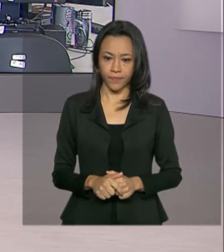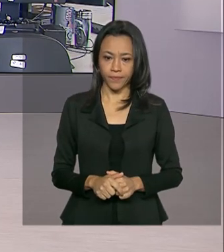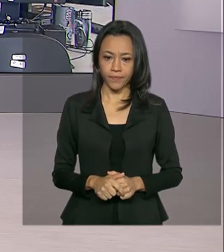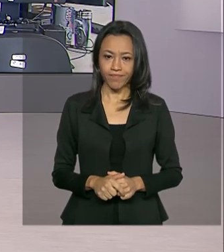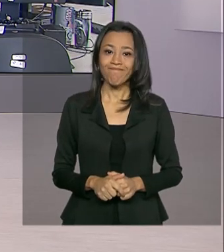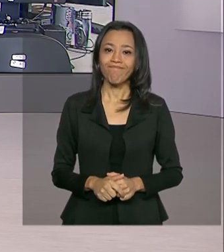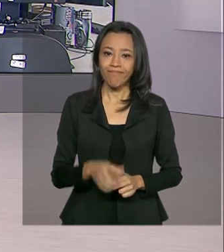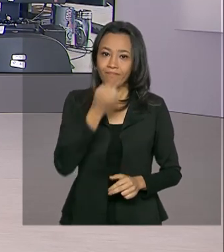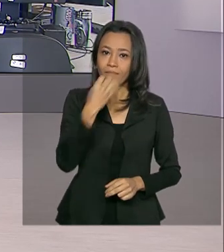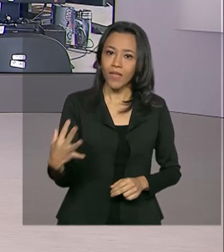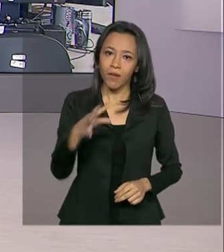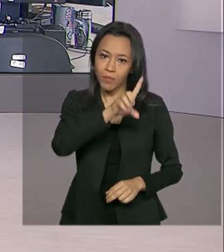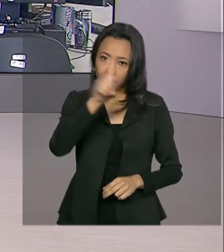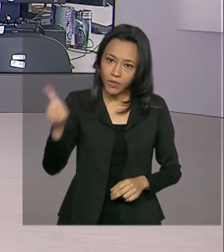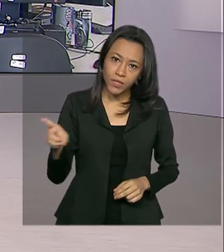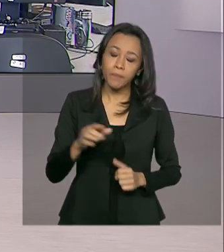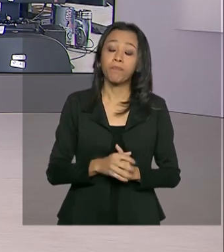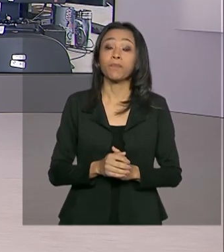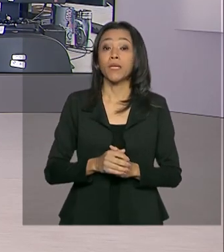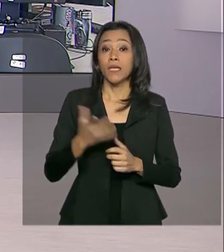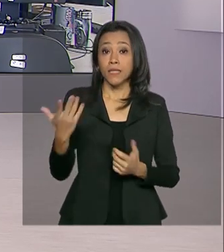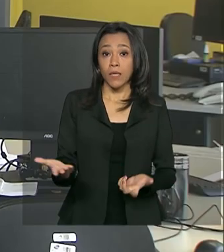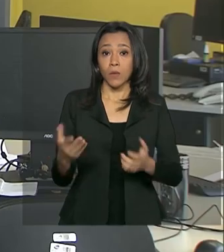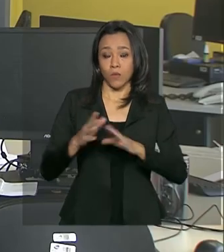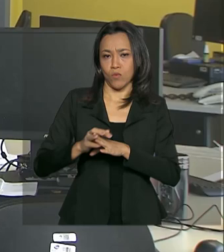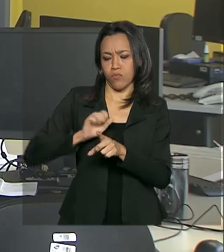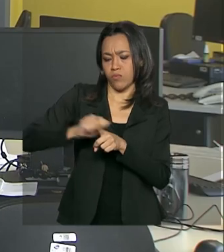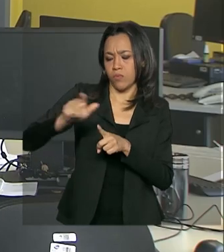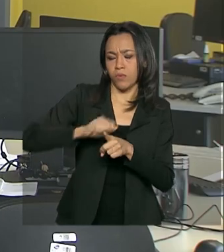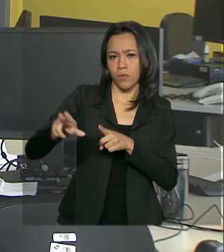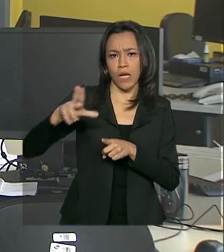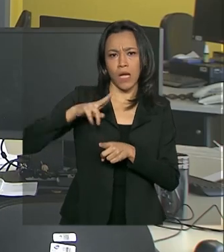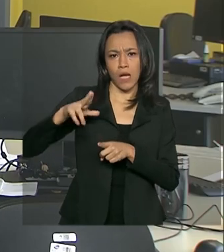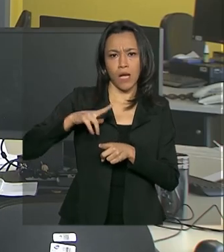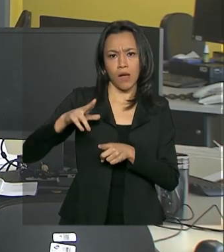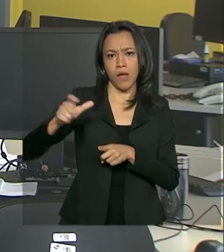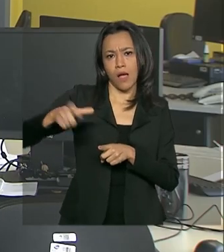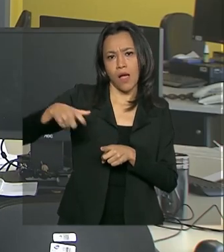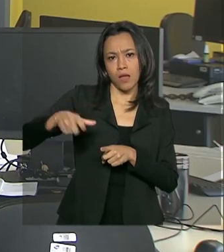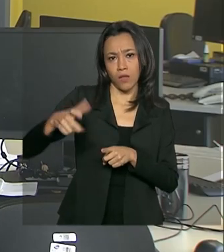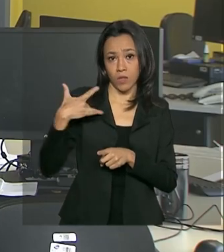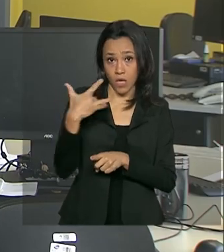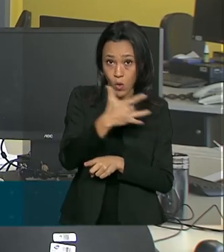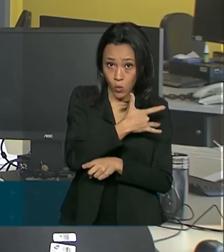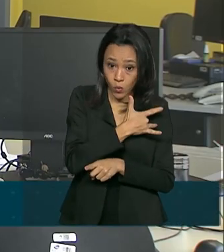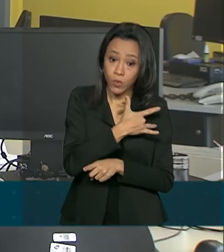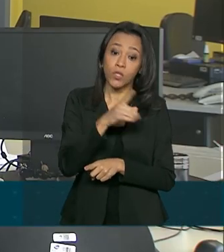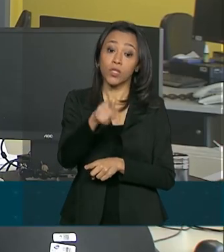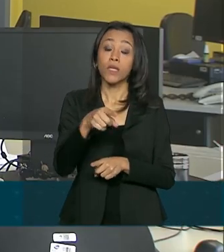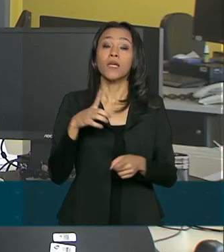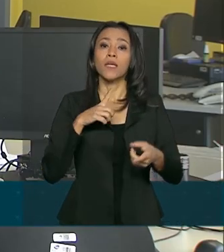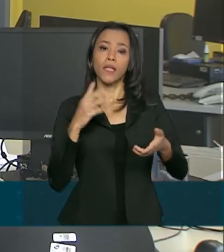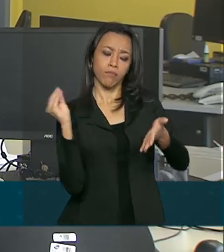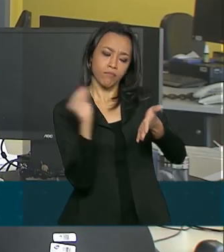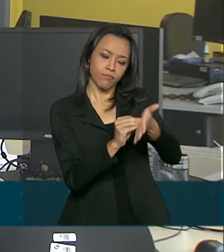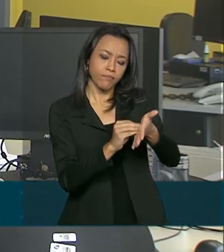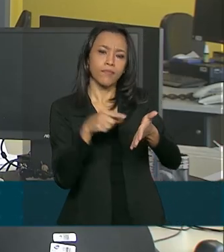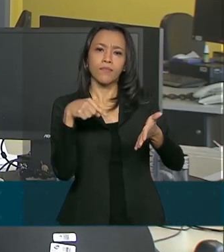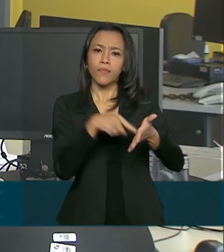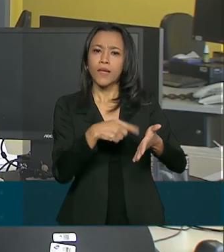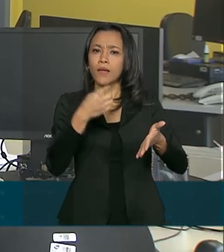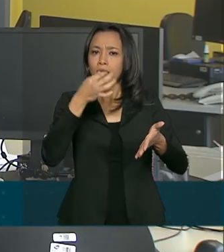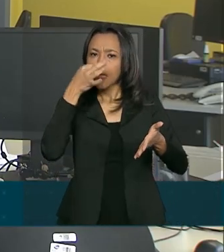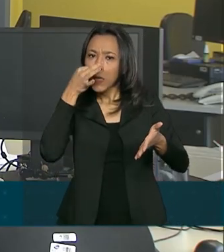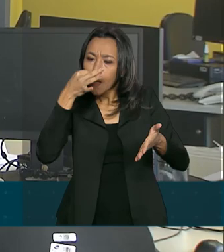Bom dia, Renata. Os planos de saúde já são obrigados a incluir o exame RT-PCR, que analisa as secreções do